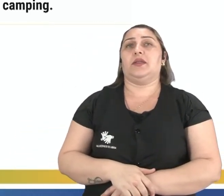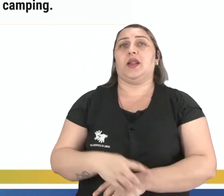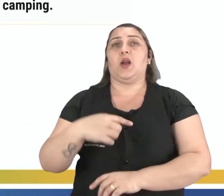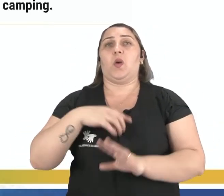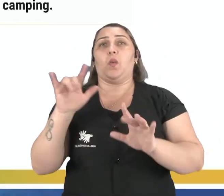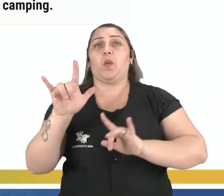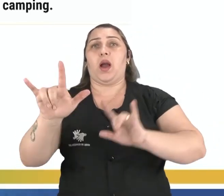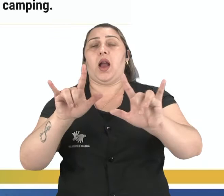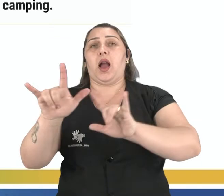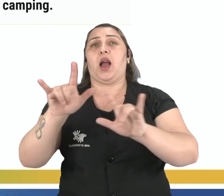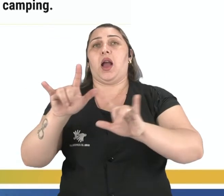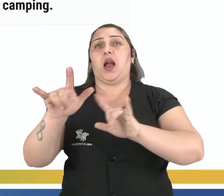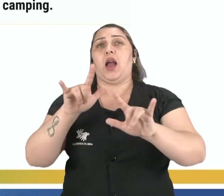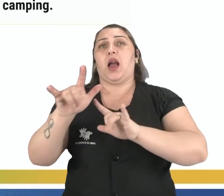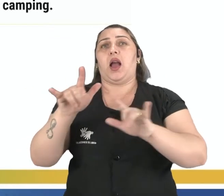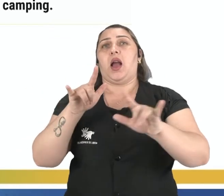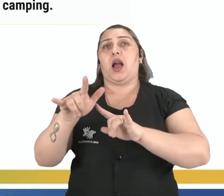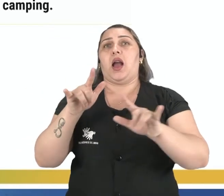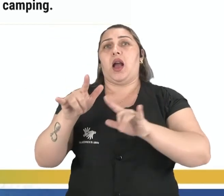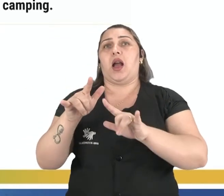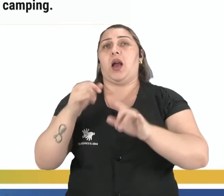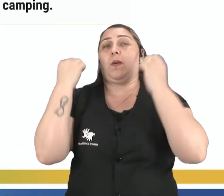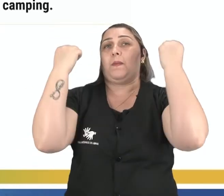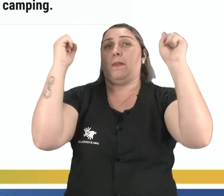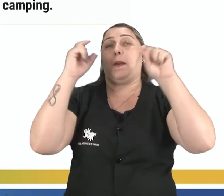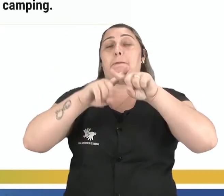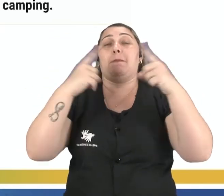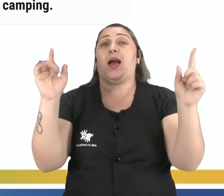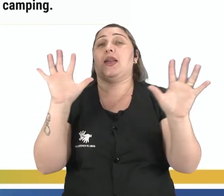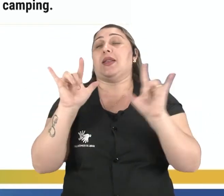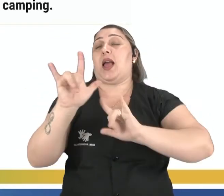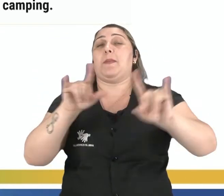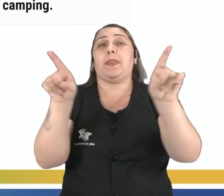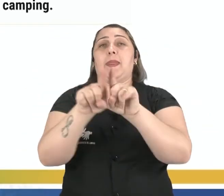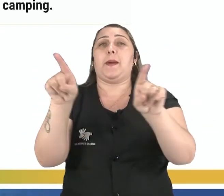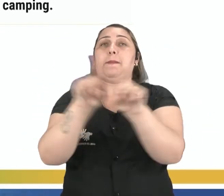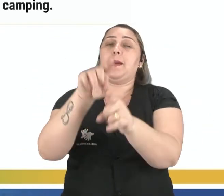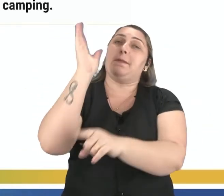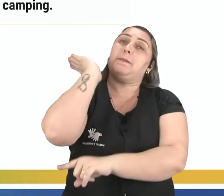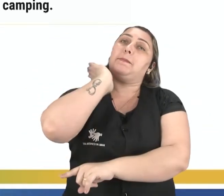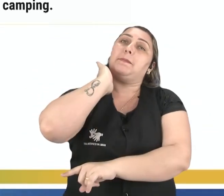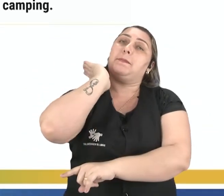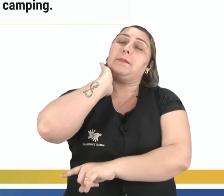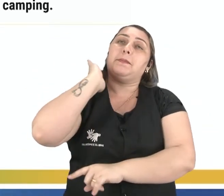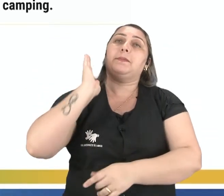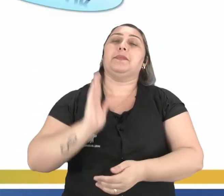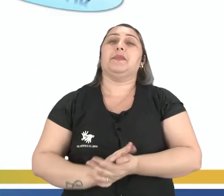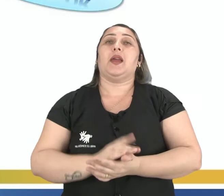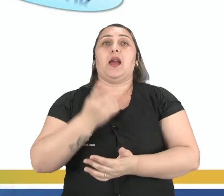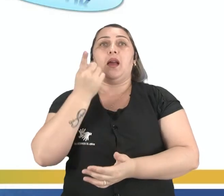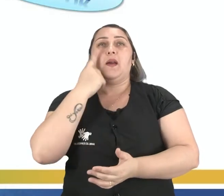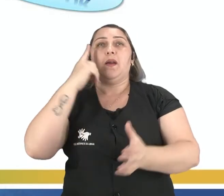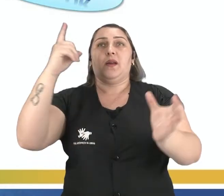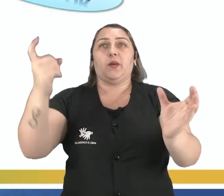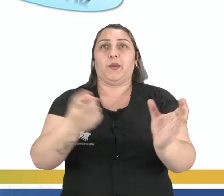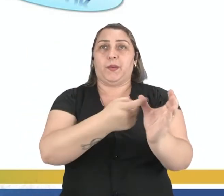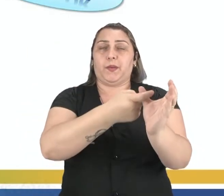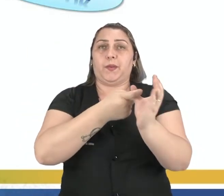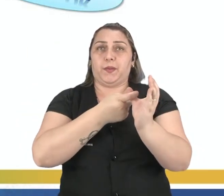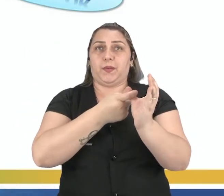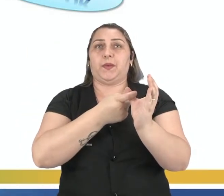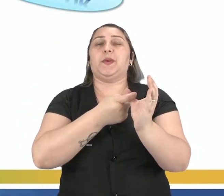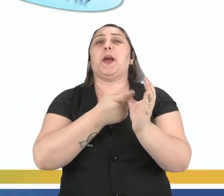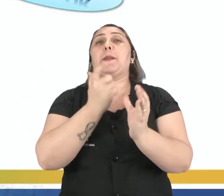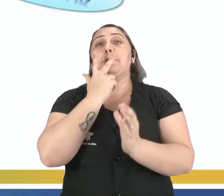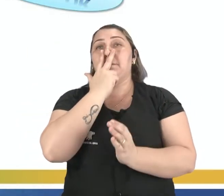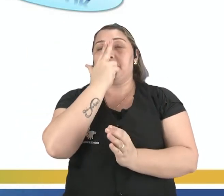Eu amo me existar, mas eu amo ser preguiçosa. Vamos ver se você entendeu essas conjunctions tão facinhas de se entender, que elas